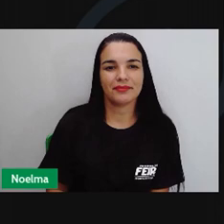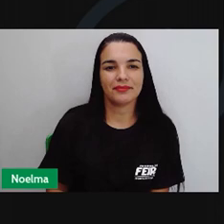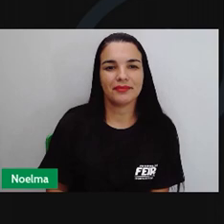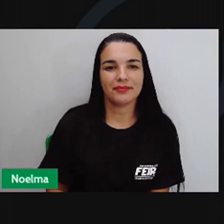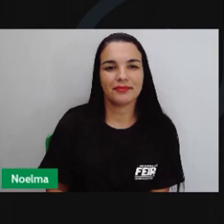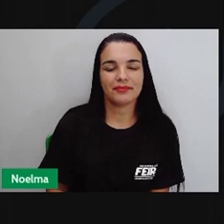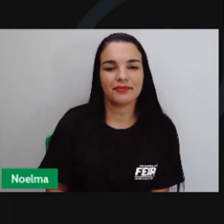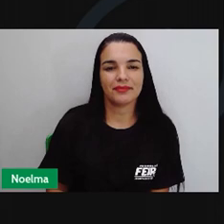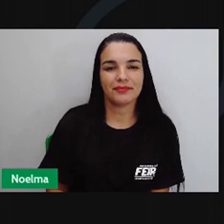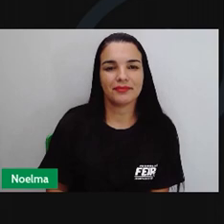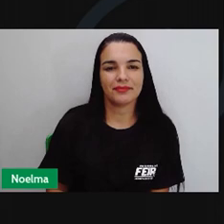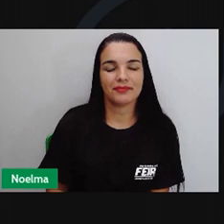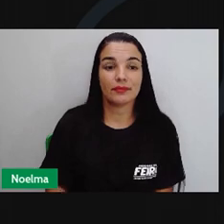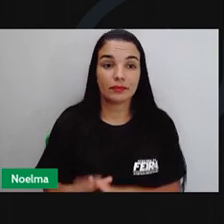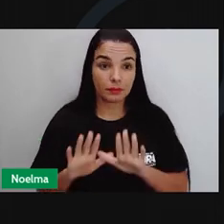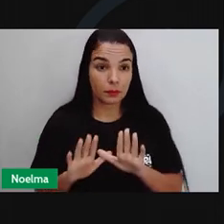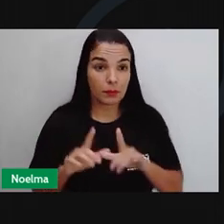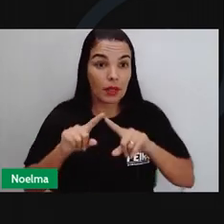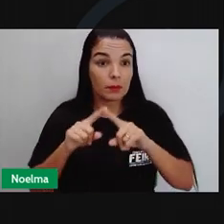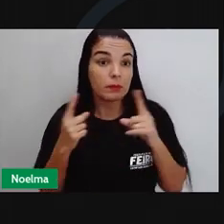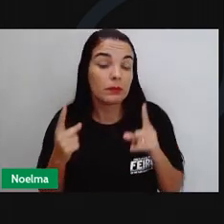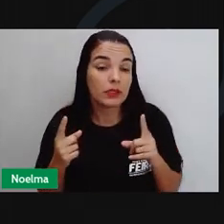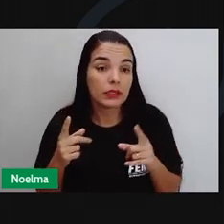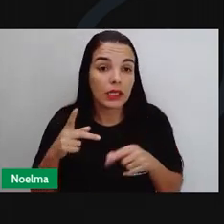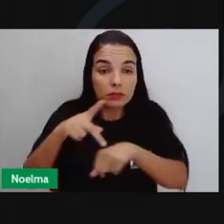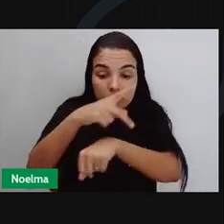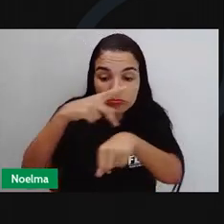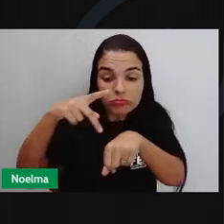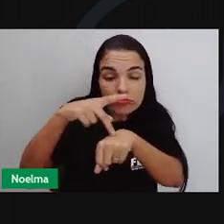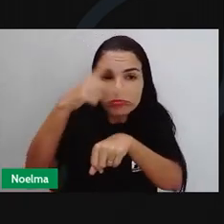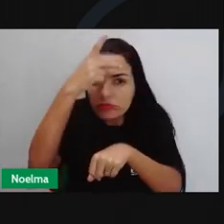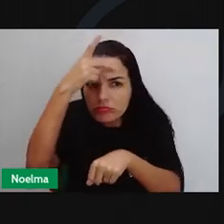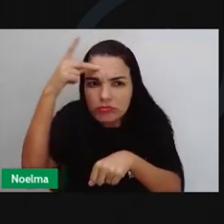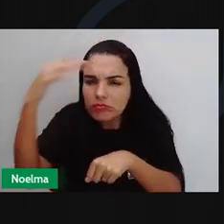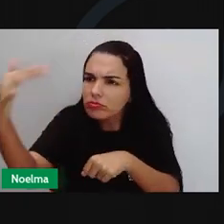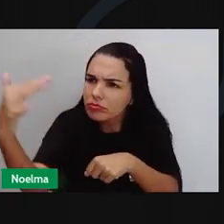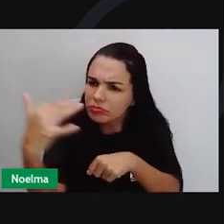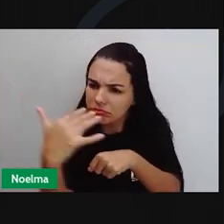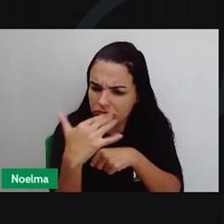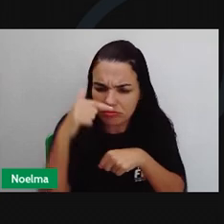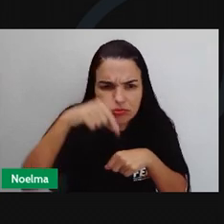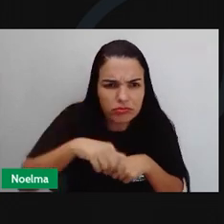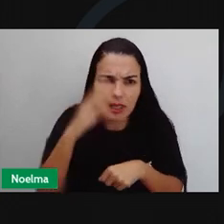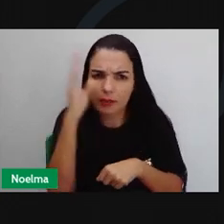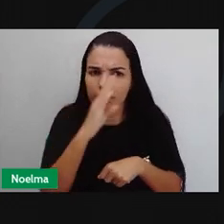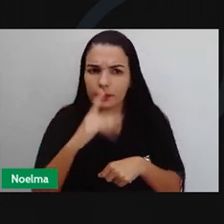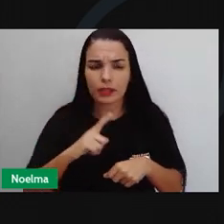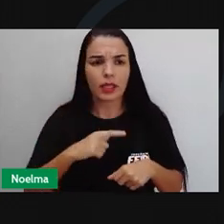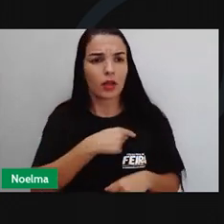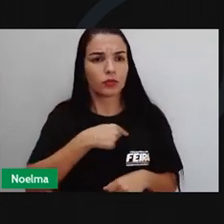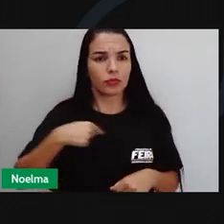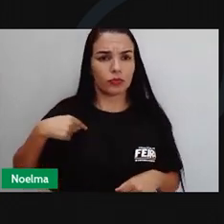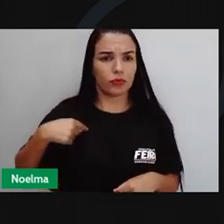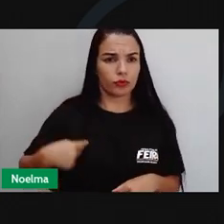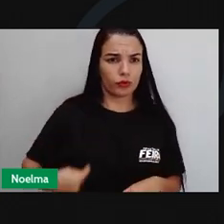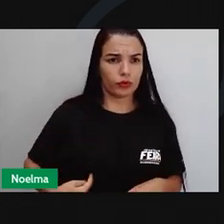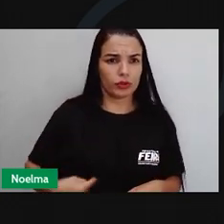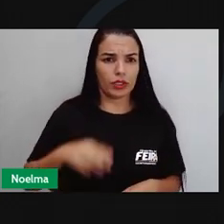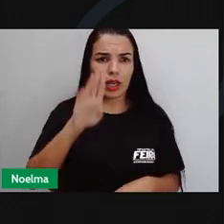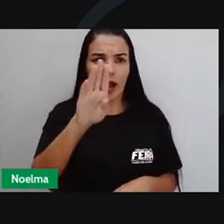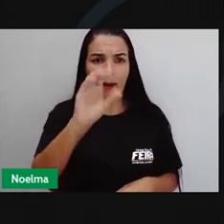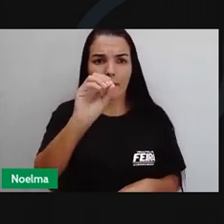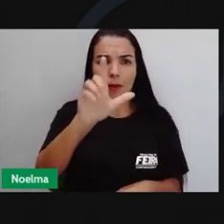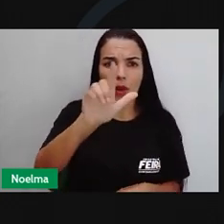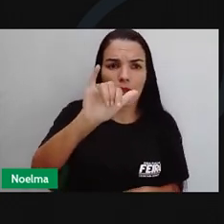Porém, a entrada de imigrantes no Brasil continuou e trouxe pessoas de outros países, como China, Bolívia, Colômbia,